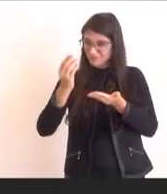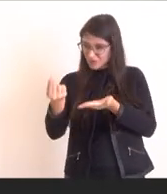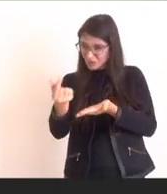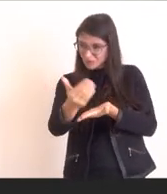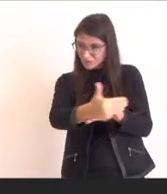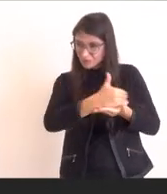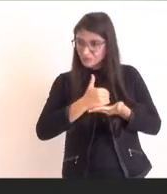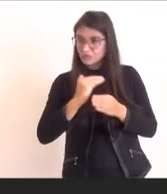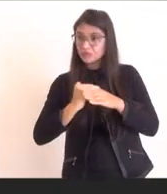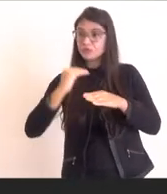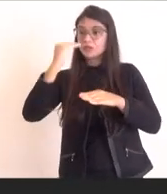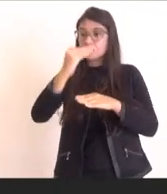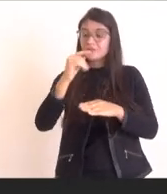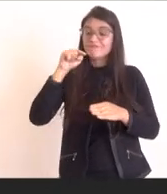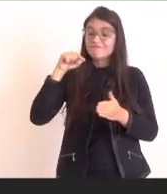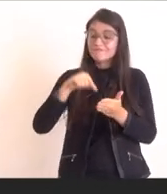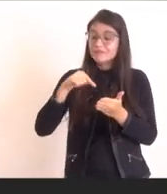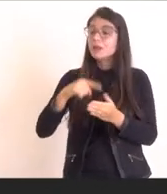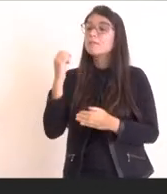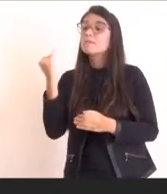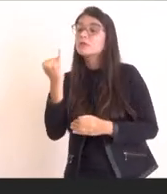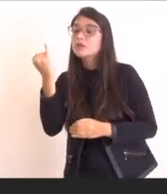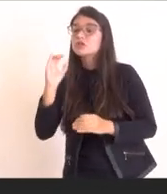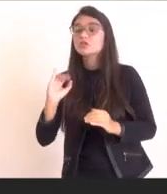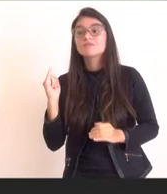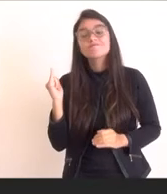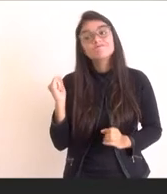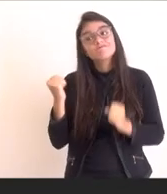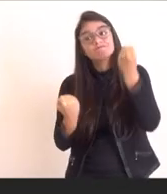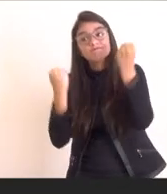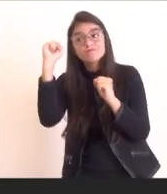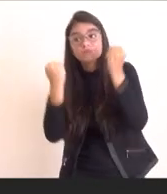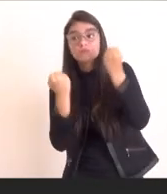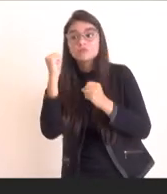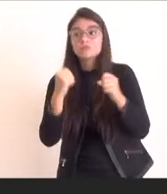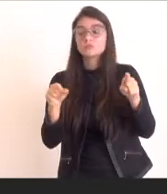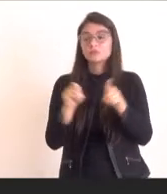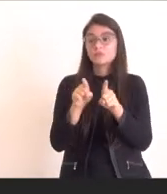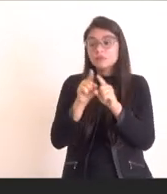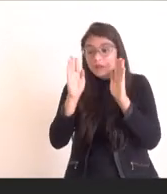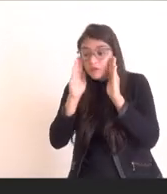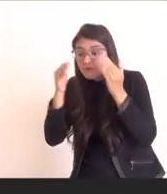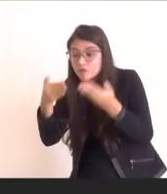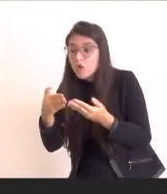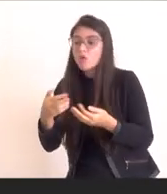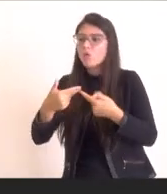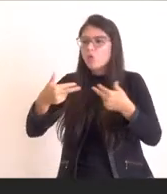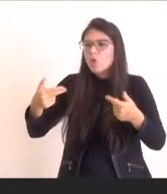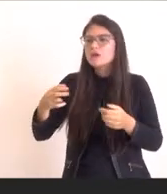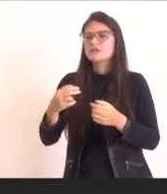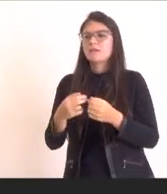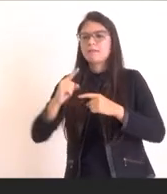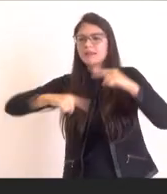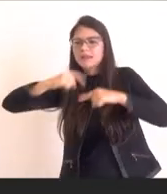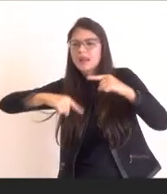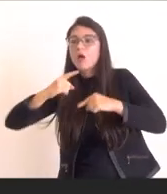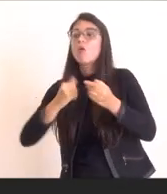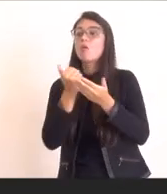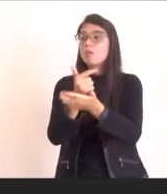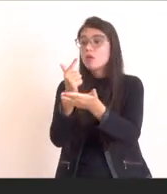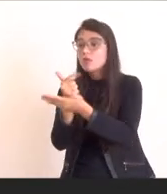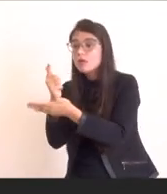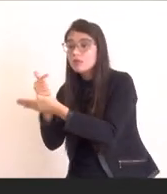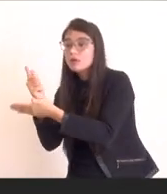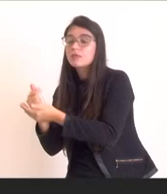para a indústria fluminense, com o foco em capital de giro, aquisição de equipamentos e investimentos, com taxas e